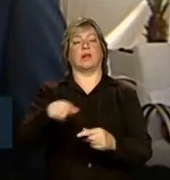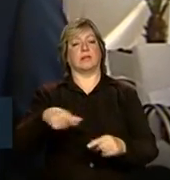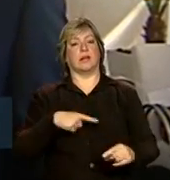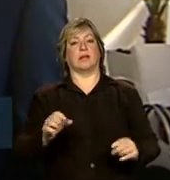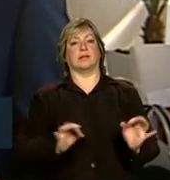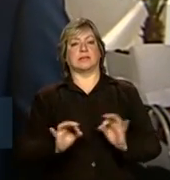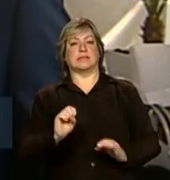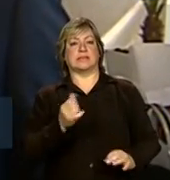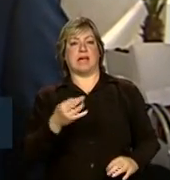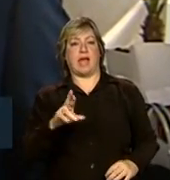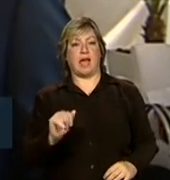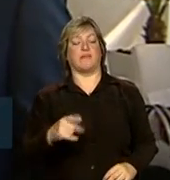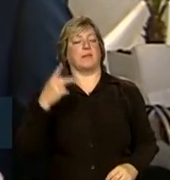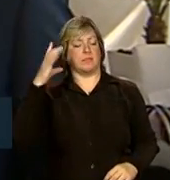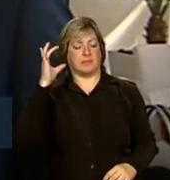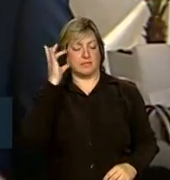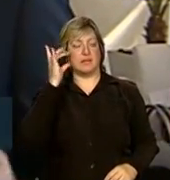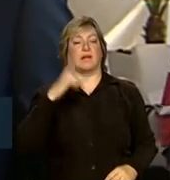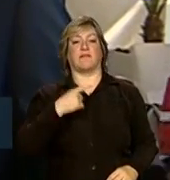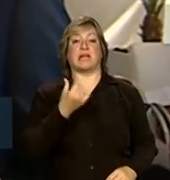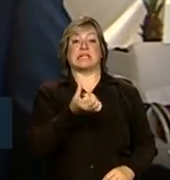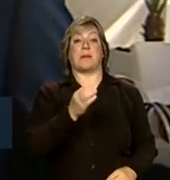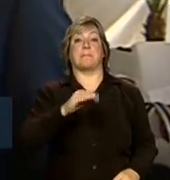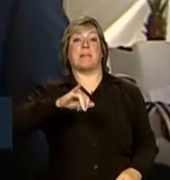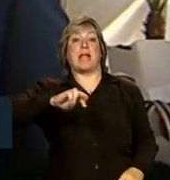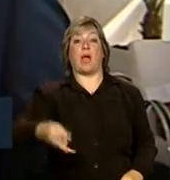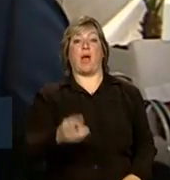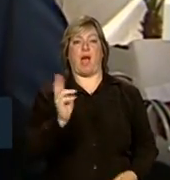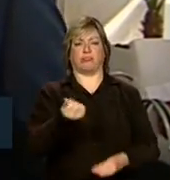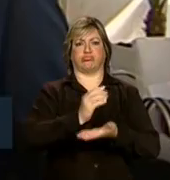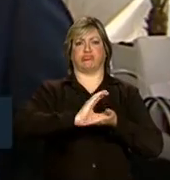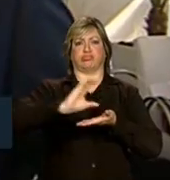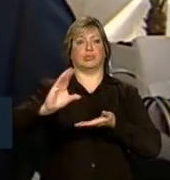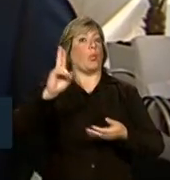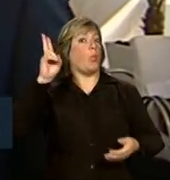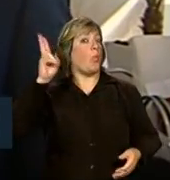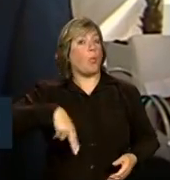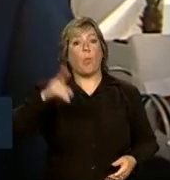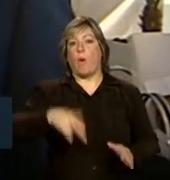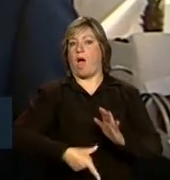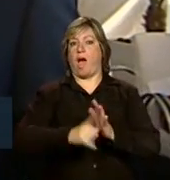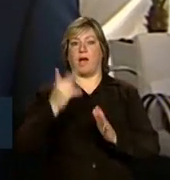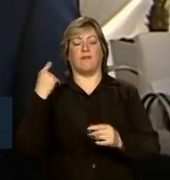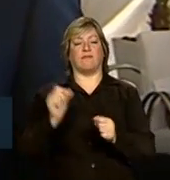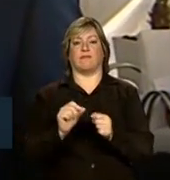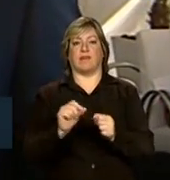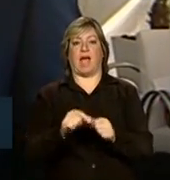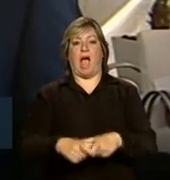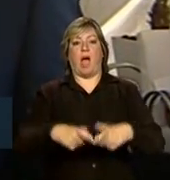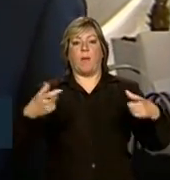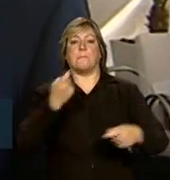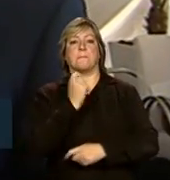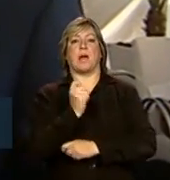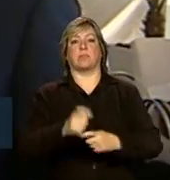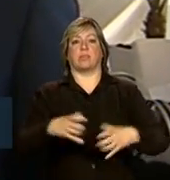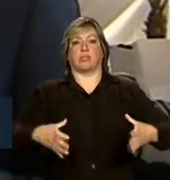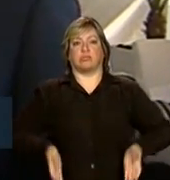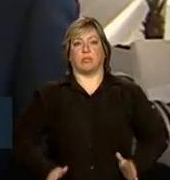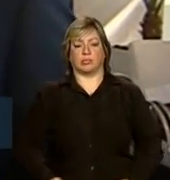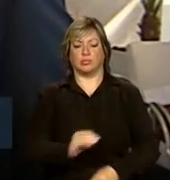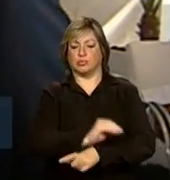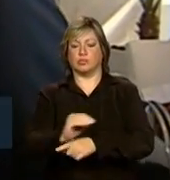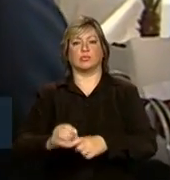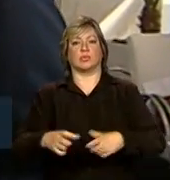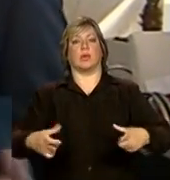Safra da pesca e aquicultura, destinando R$ bilhões de maneira inédita, nunca foi feito antes, para aumentar a nossa produção de pescado. Com isso, a presidente